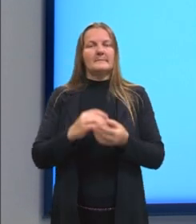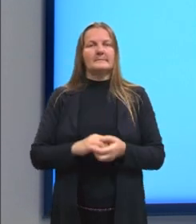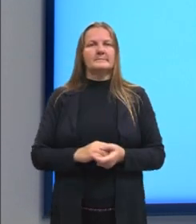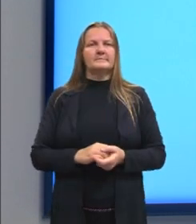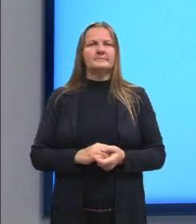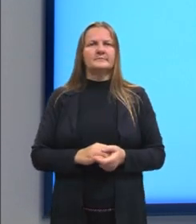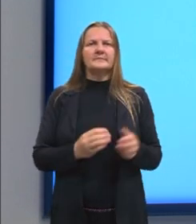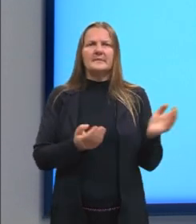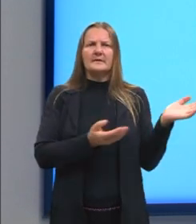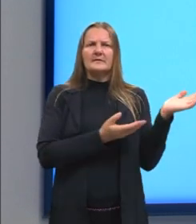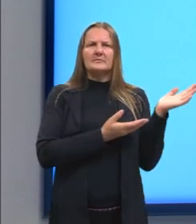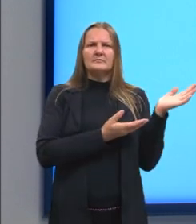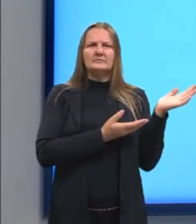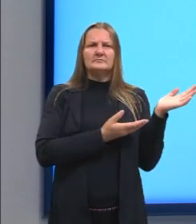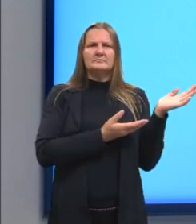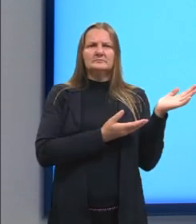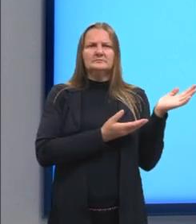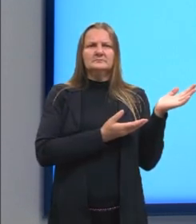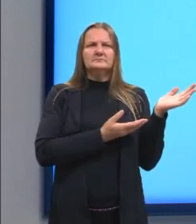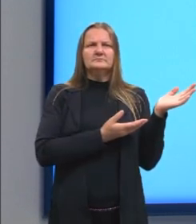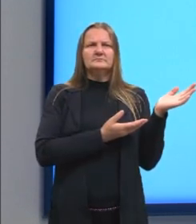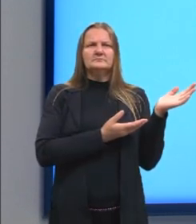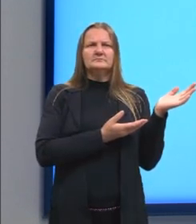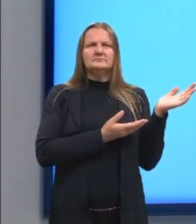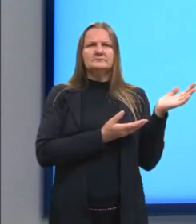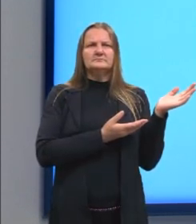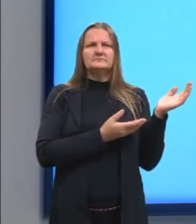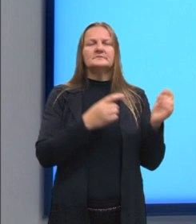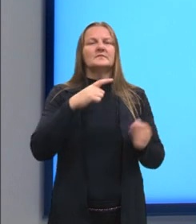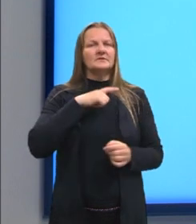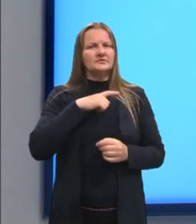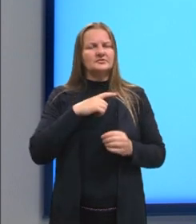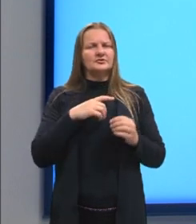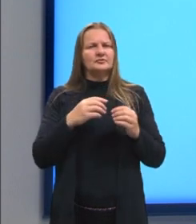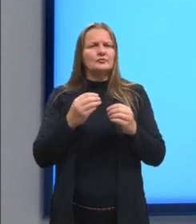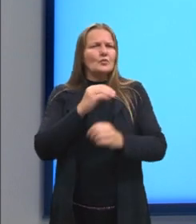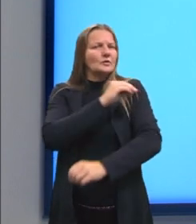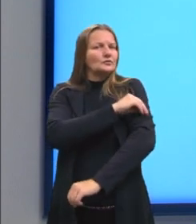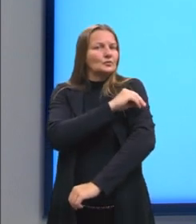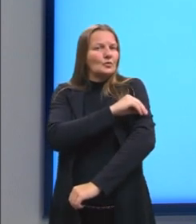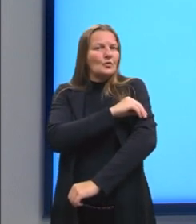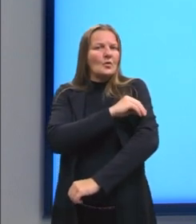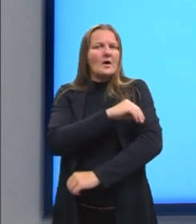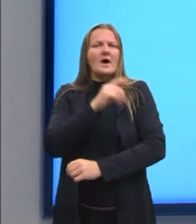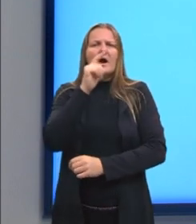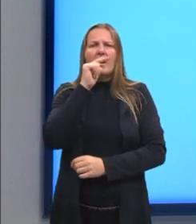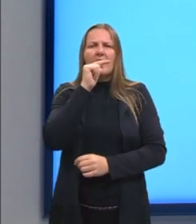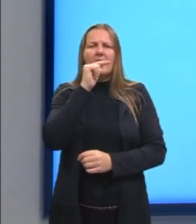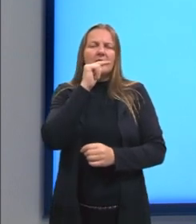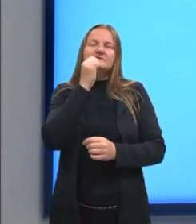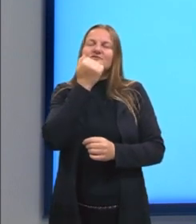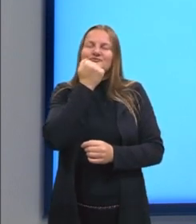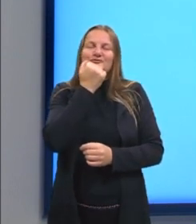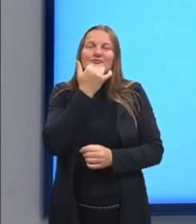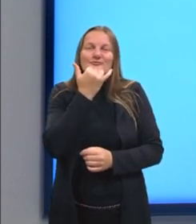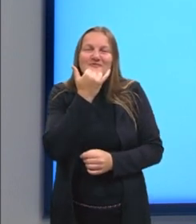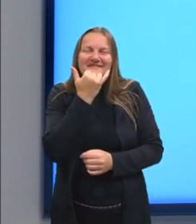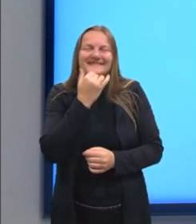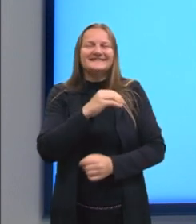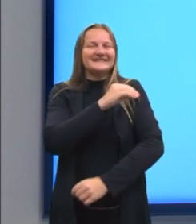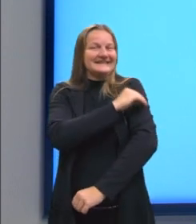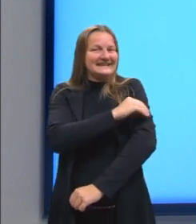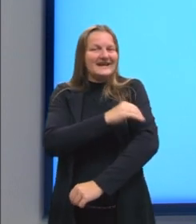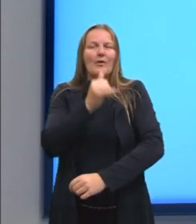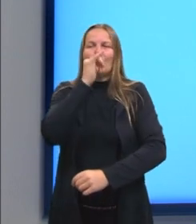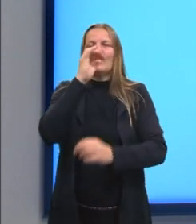Aqui nós temos o seguinte, nós tínhamos ali a concentração de álcool, Q sobre V, mas eu